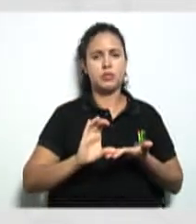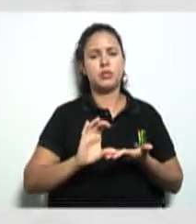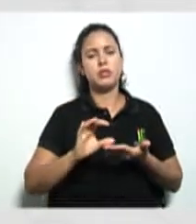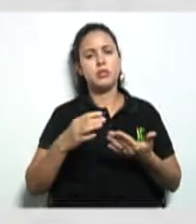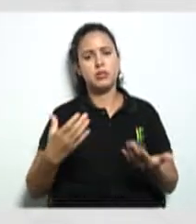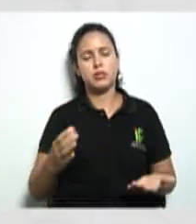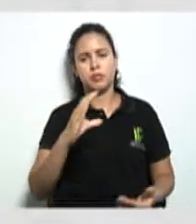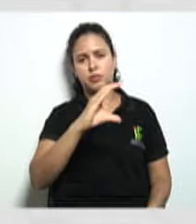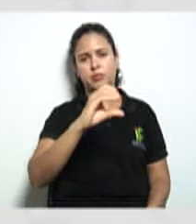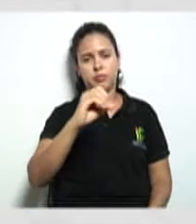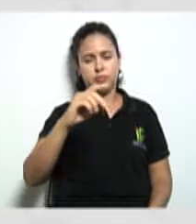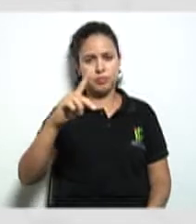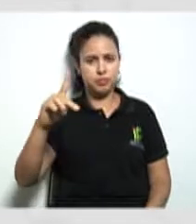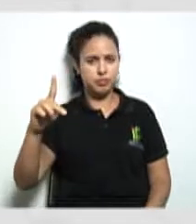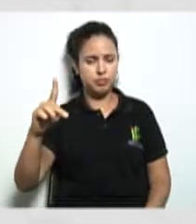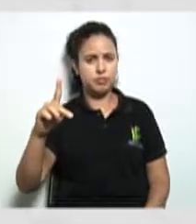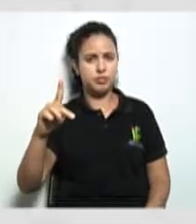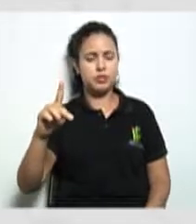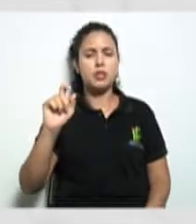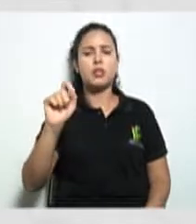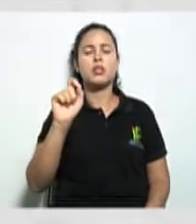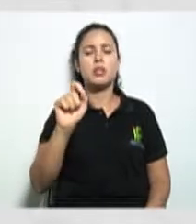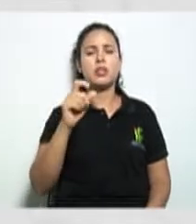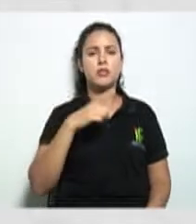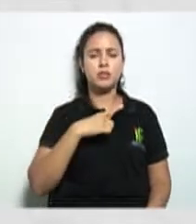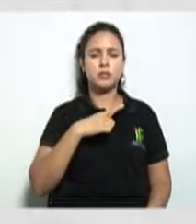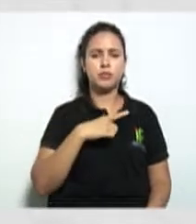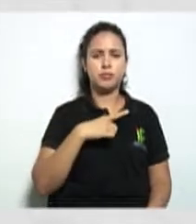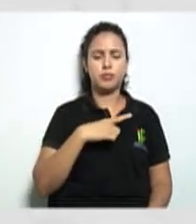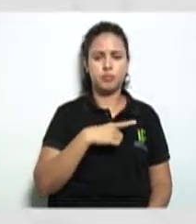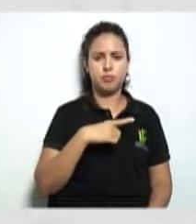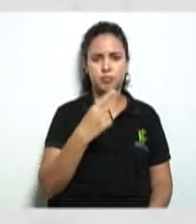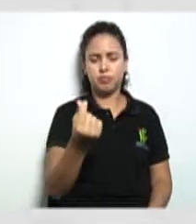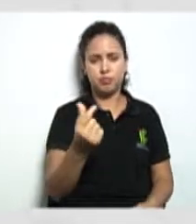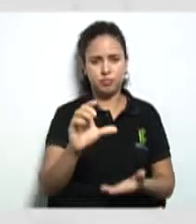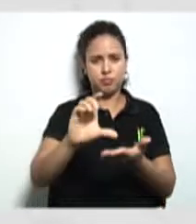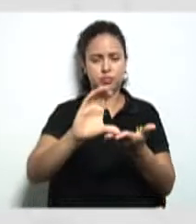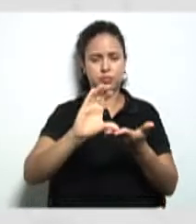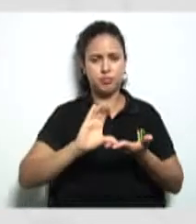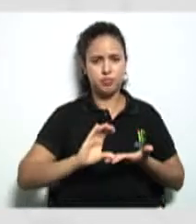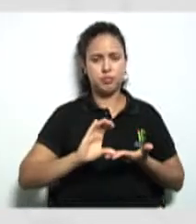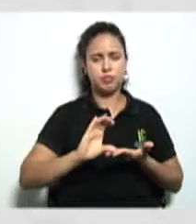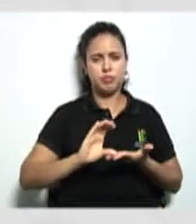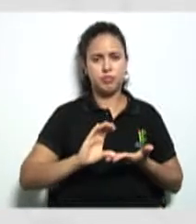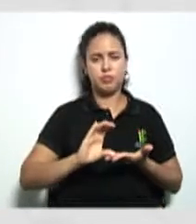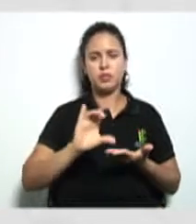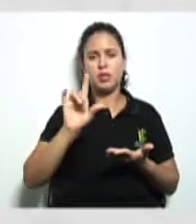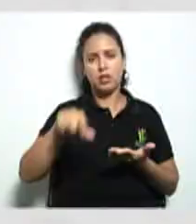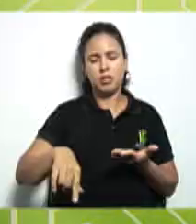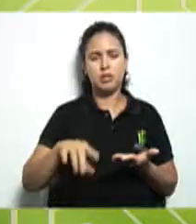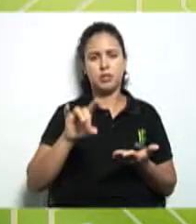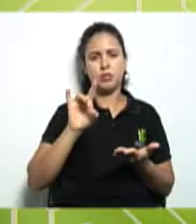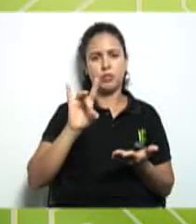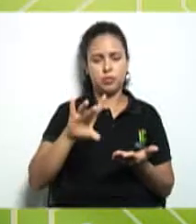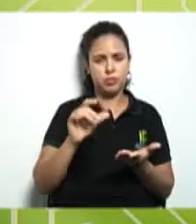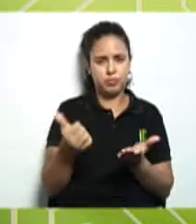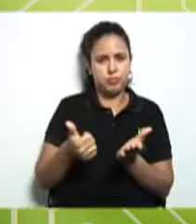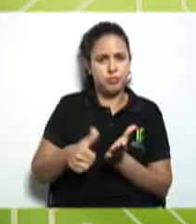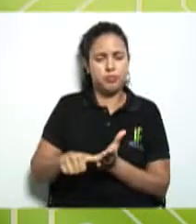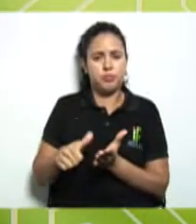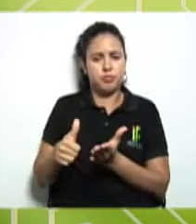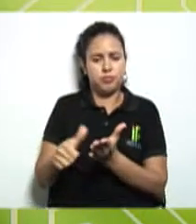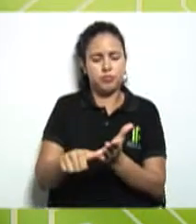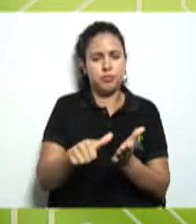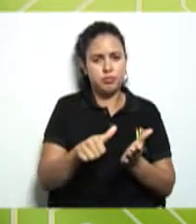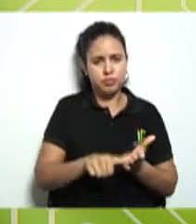a cooperativa não visa lucros. Quem é que vai ter o lucro aqui? São os seus associados. Por quê?